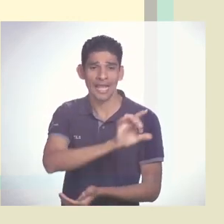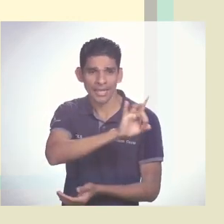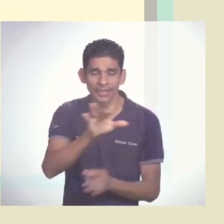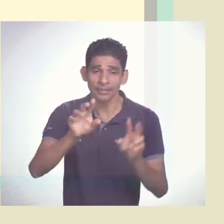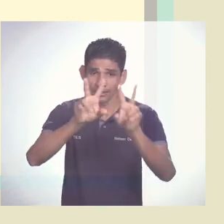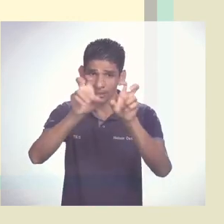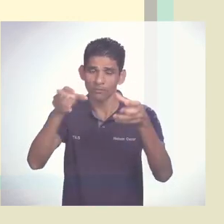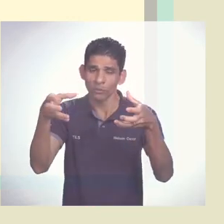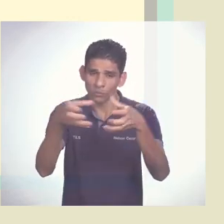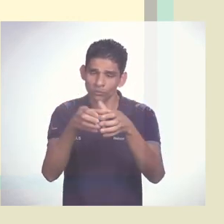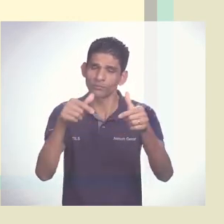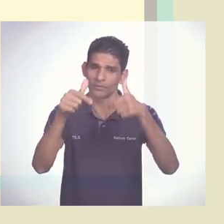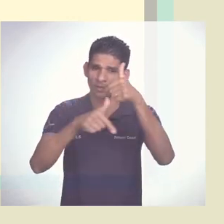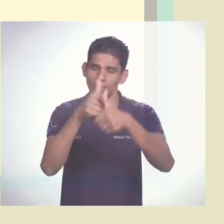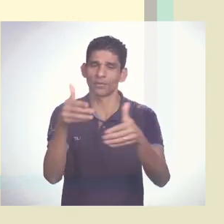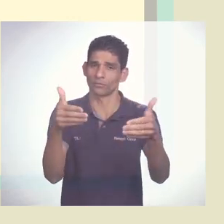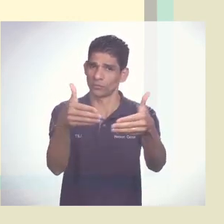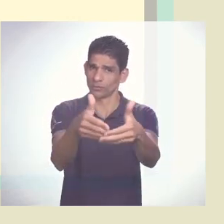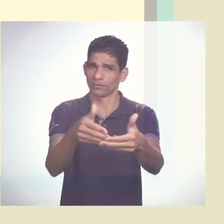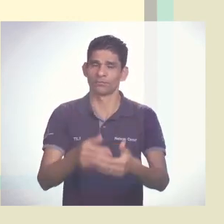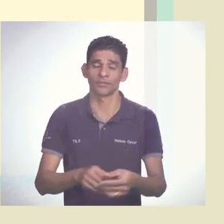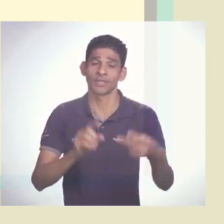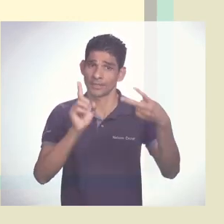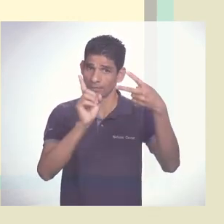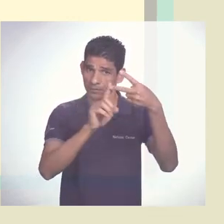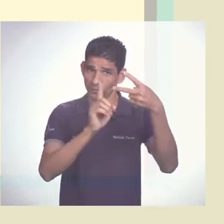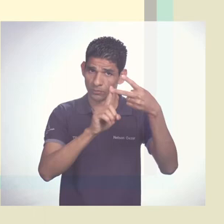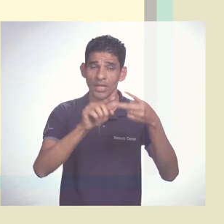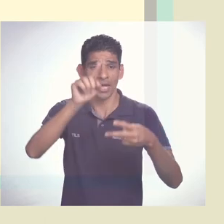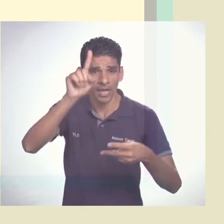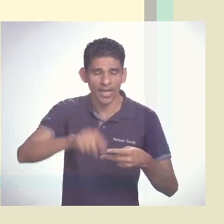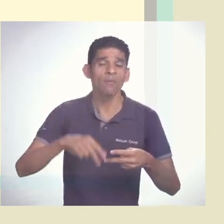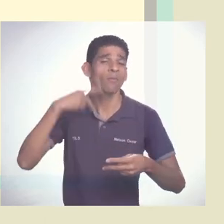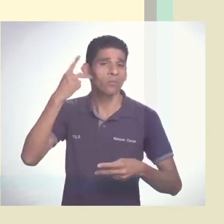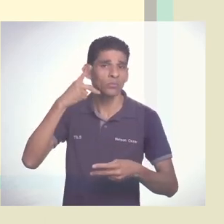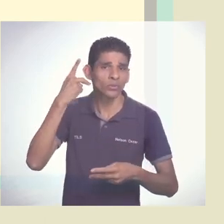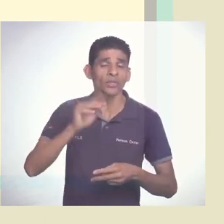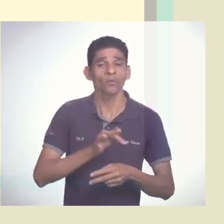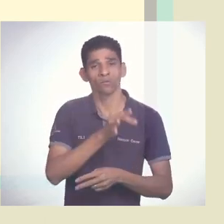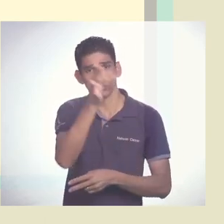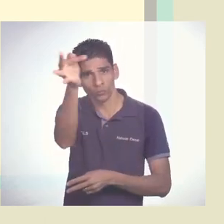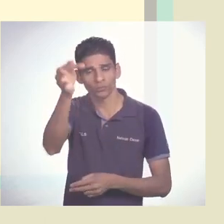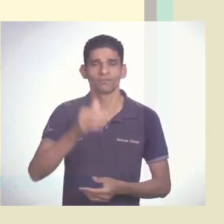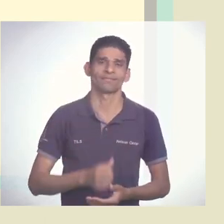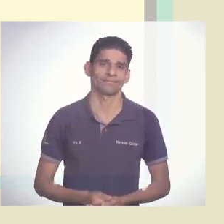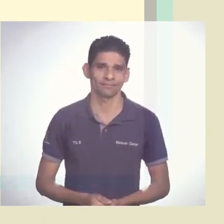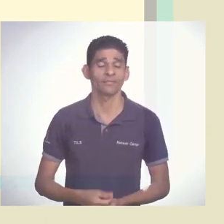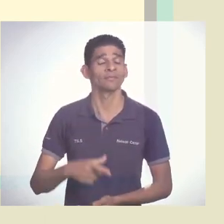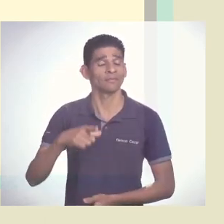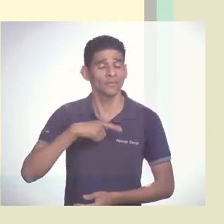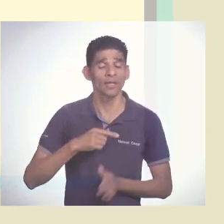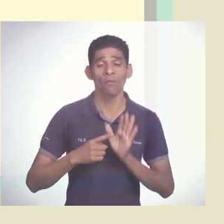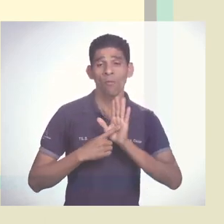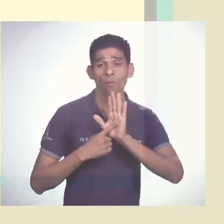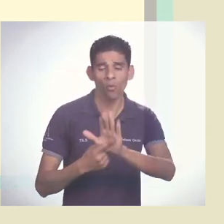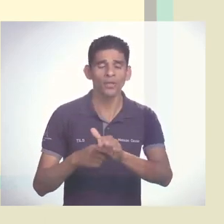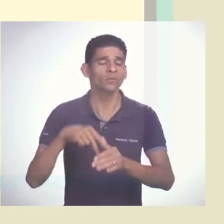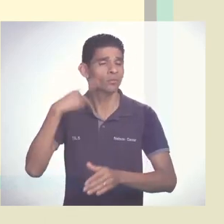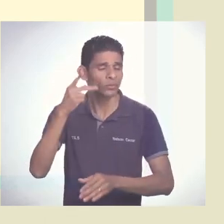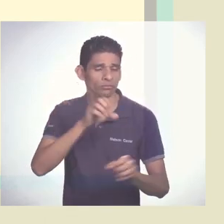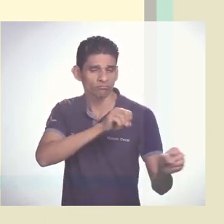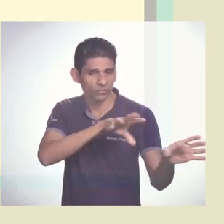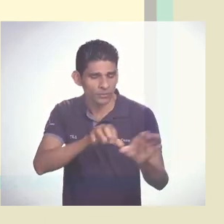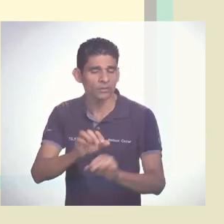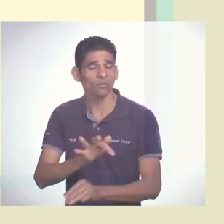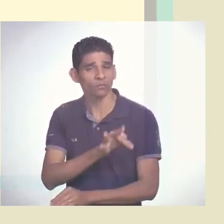parte é chamada de Desafios e Políticas para o Futuro, que expõe as Políticas de Ensino, as Políticas de Assistência